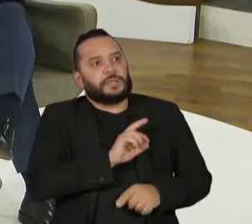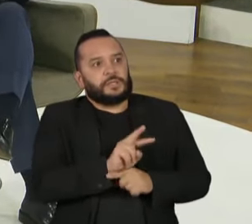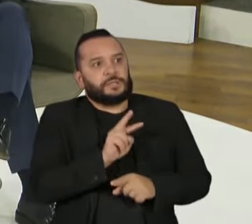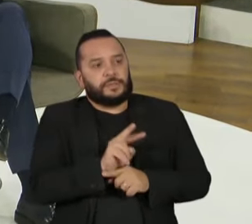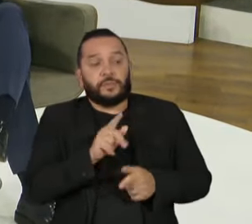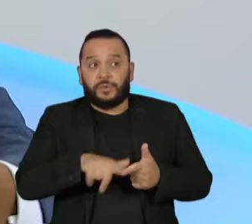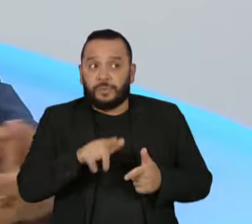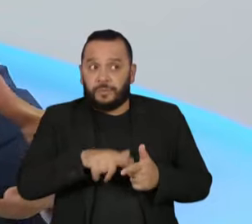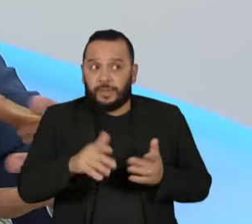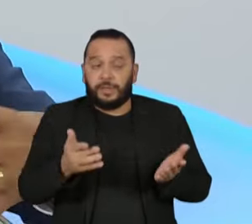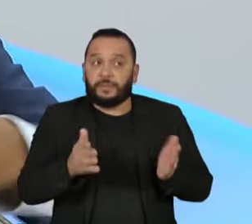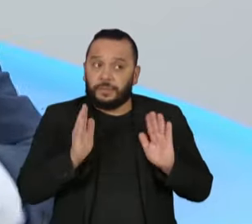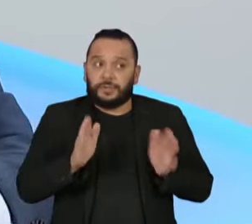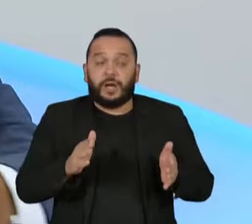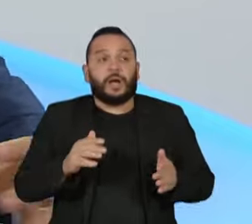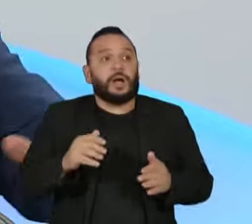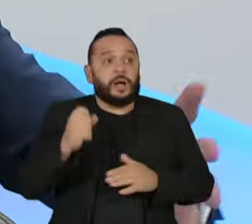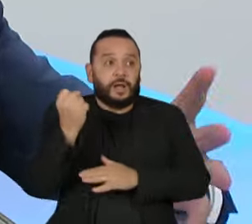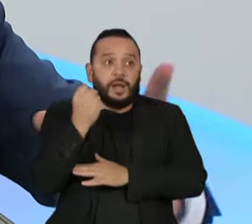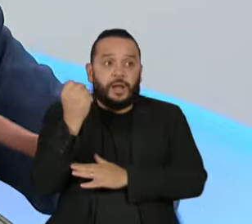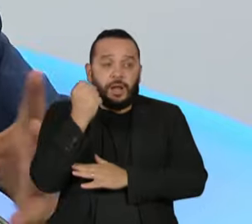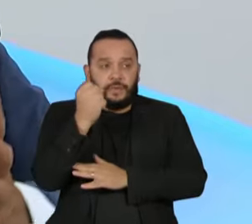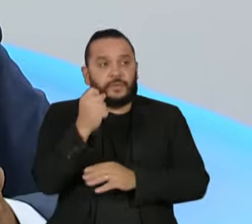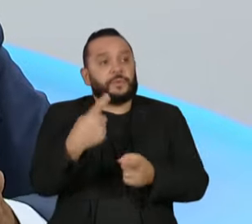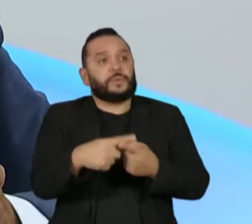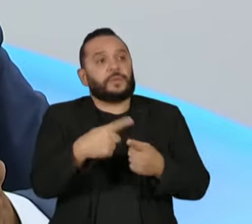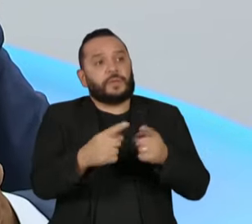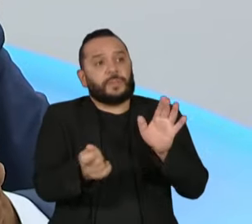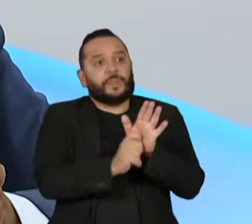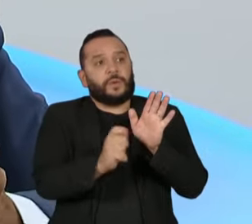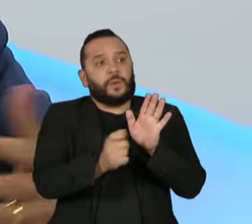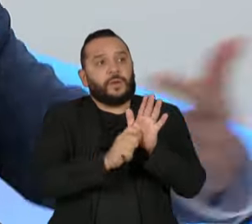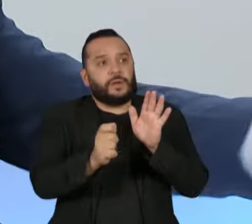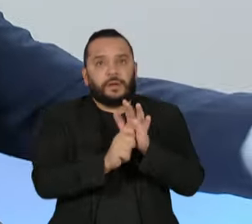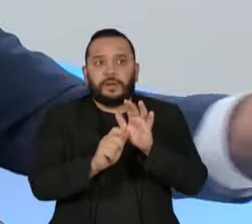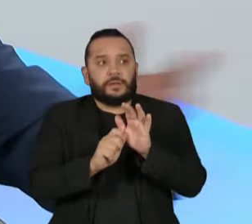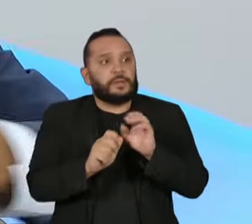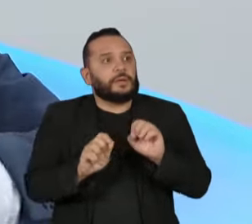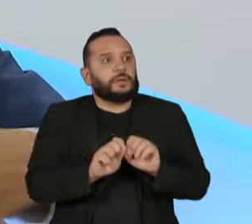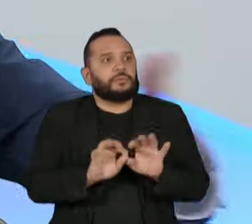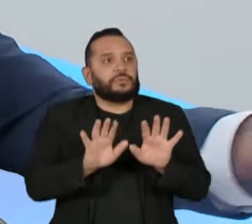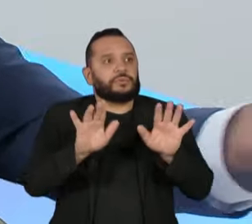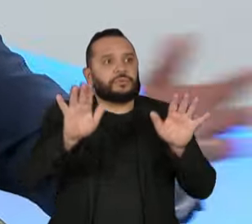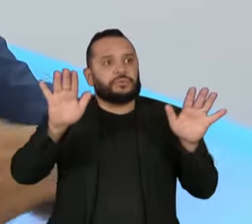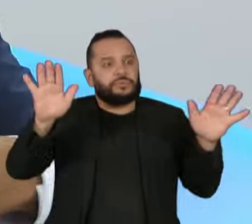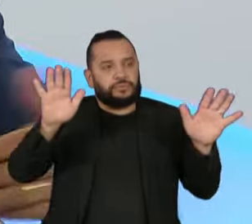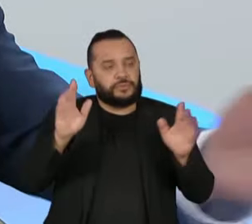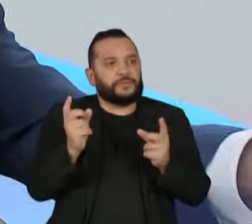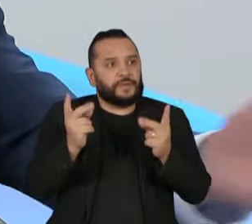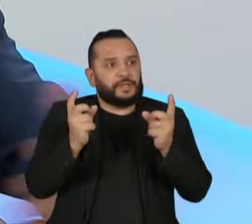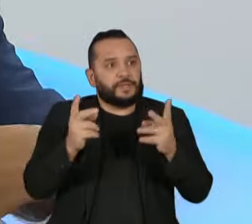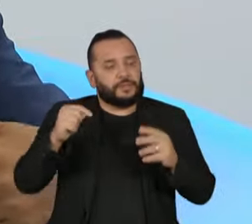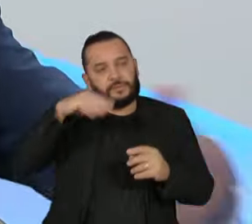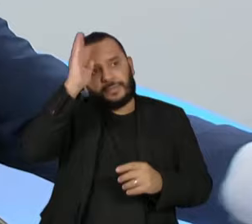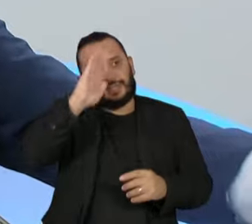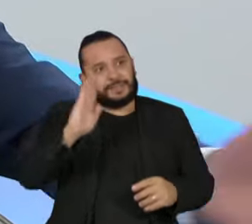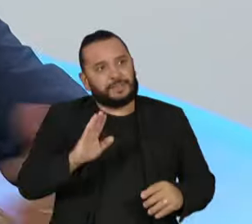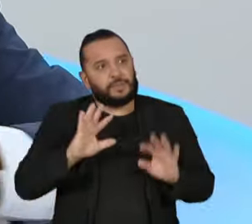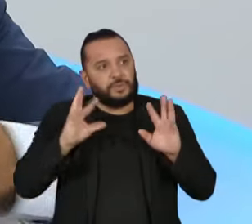grave, ou seja, o narcotráfico se espalhou para o Brasil inteiro, entra e sai drogas